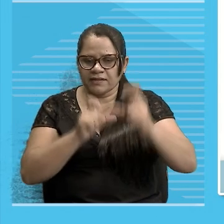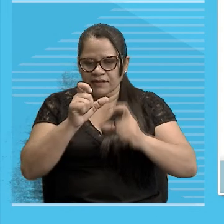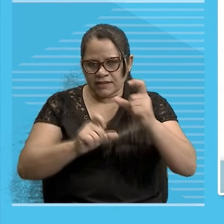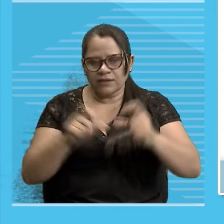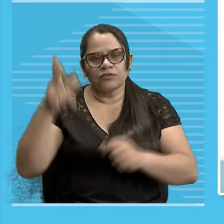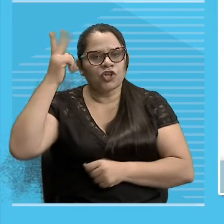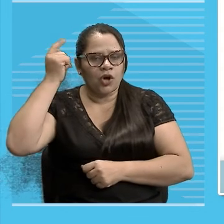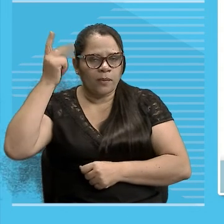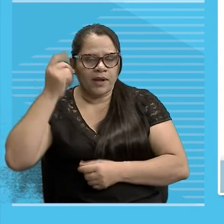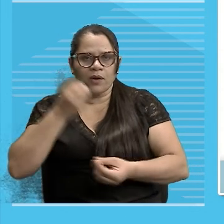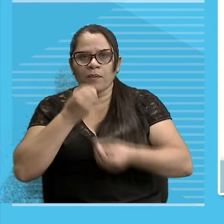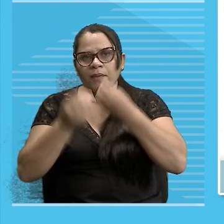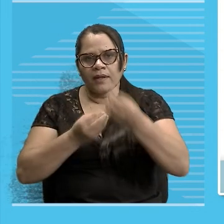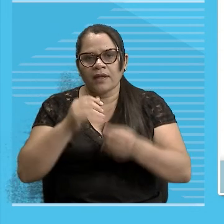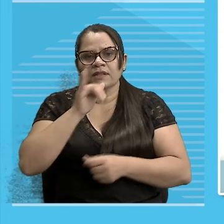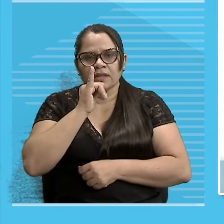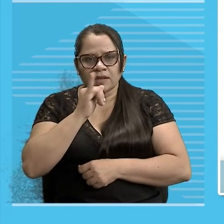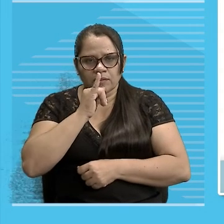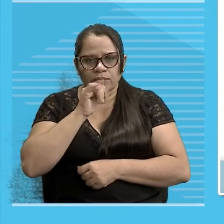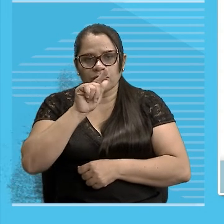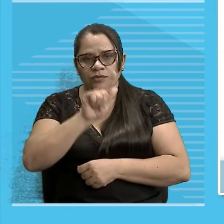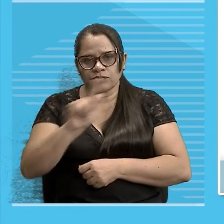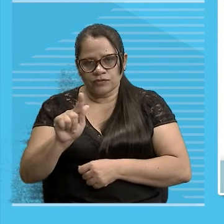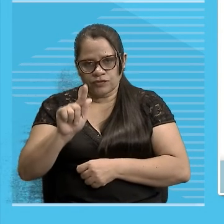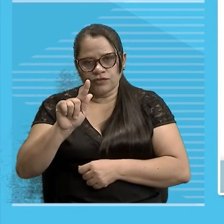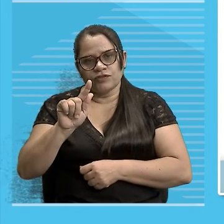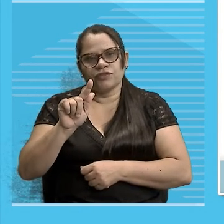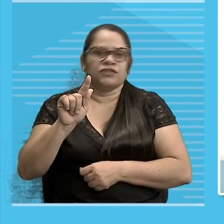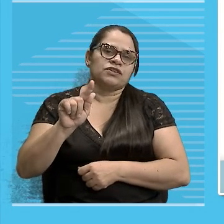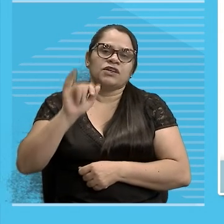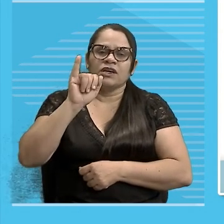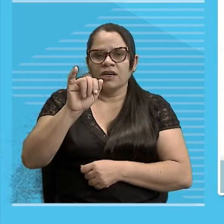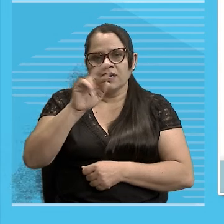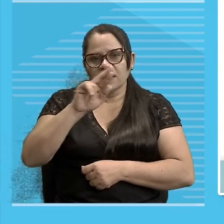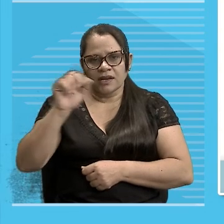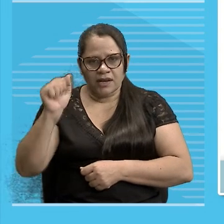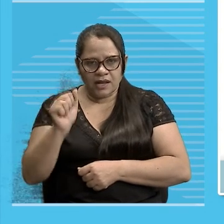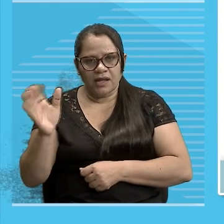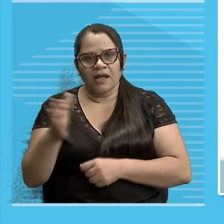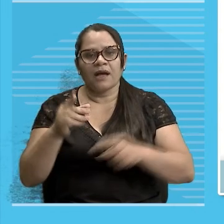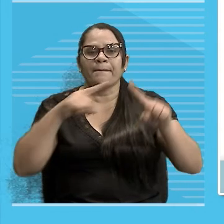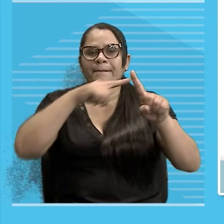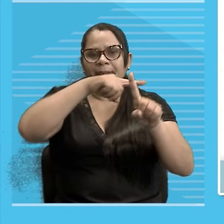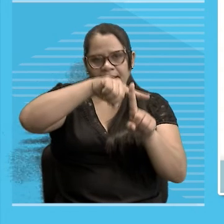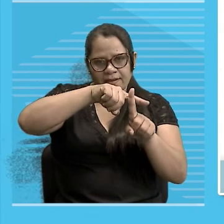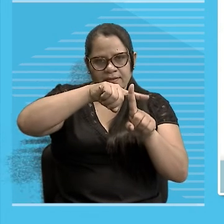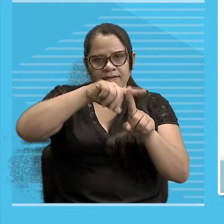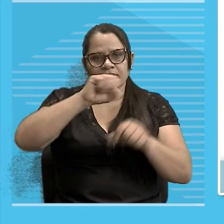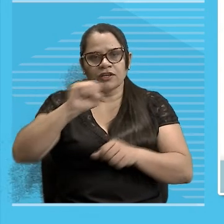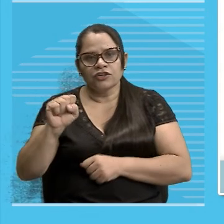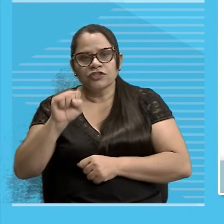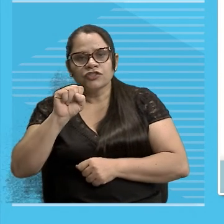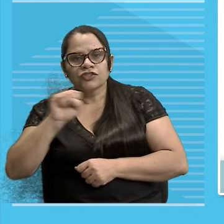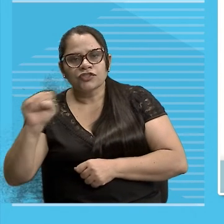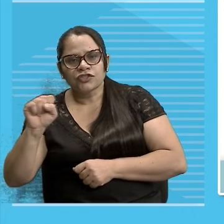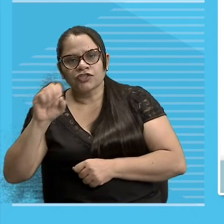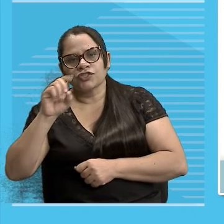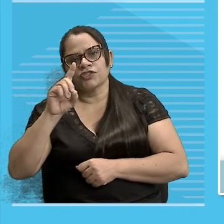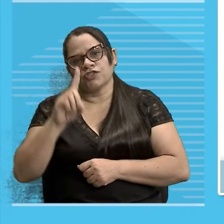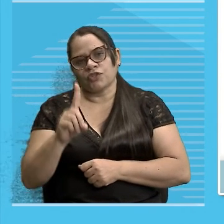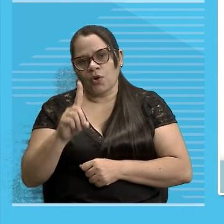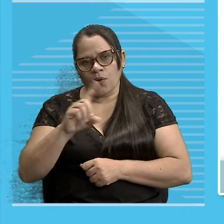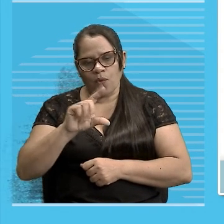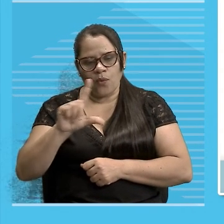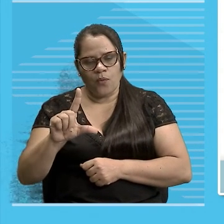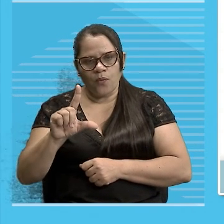Por exemplo Gira o sol Eu tenho a junção do radical gira com sol Gira o sol vai formar o plural